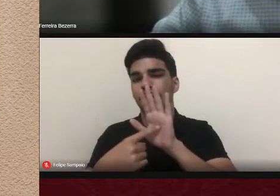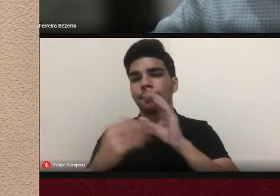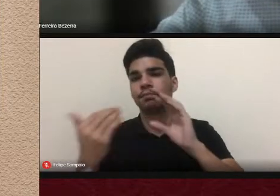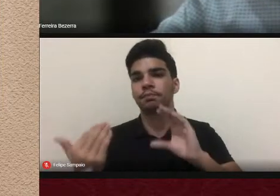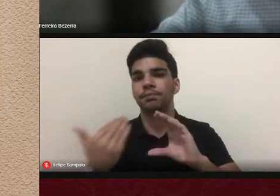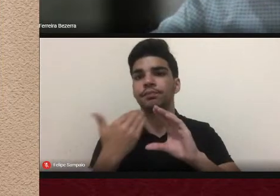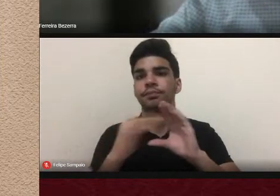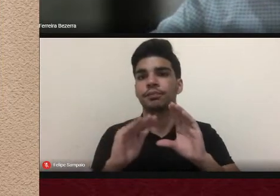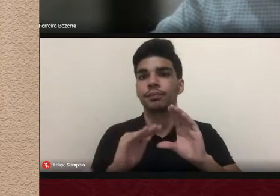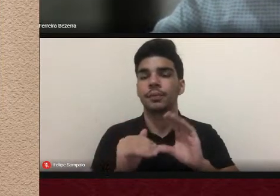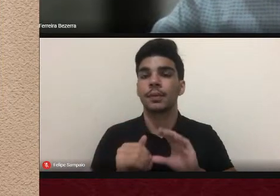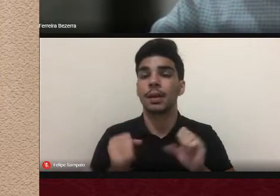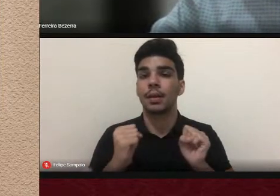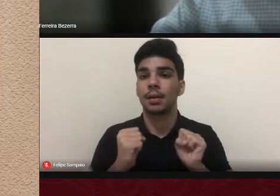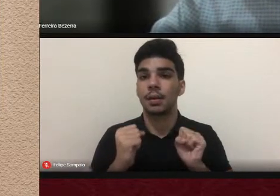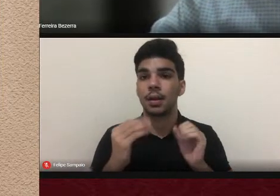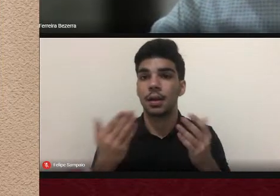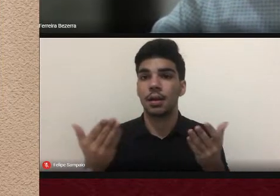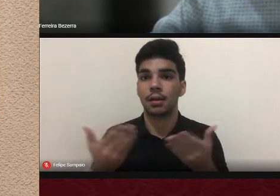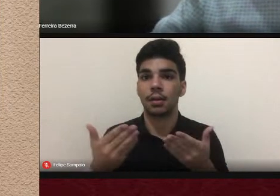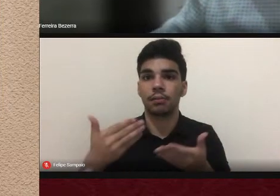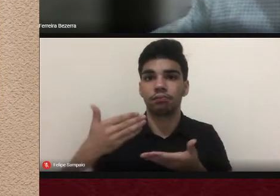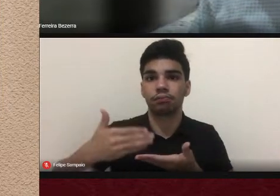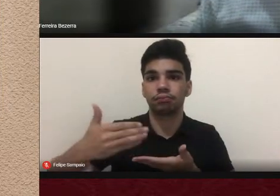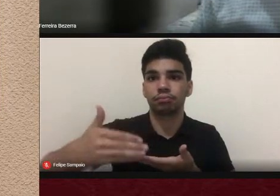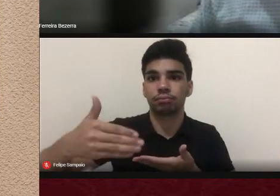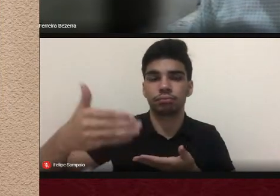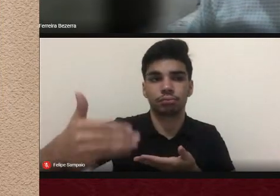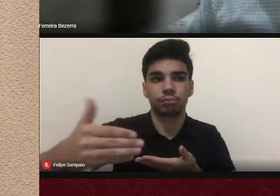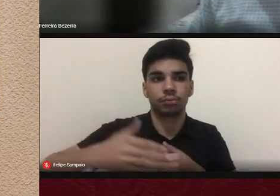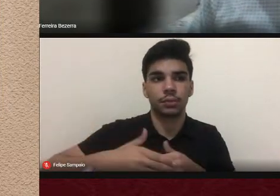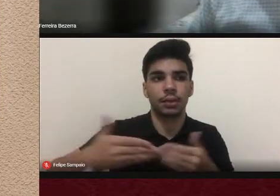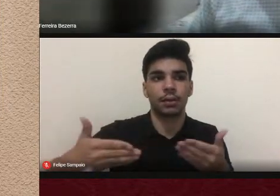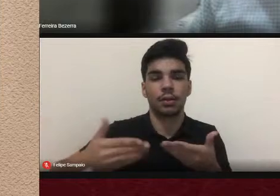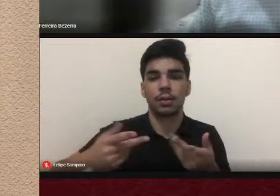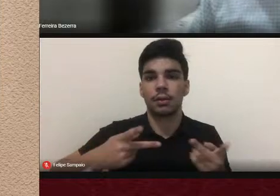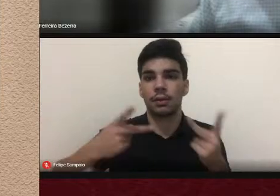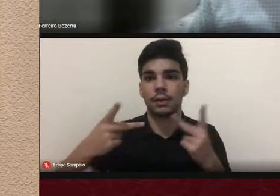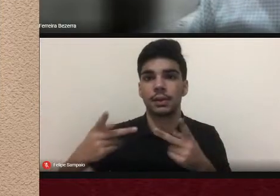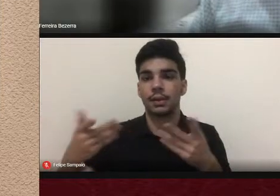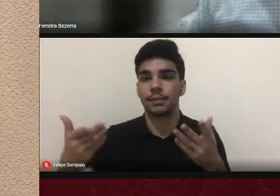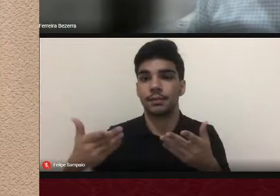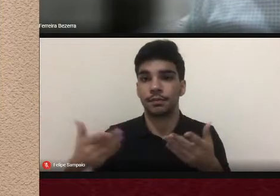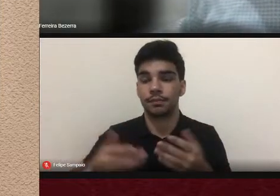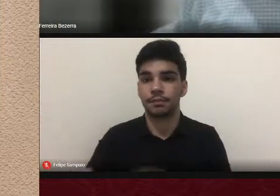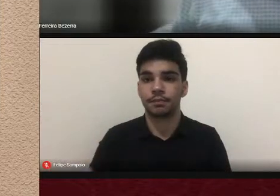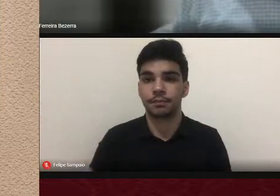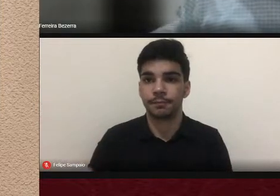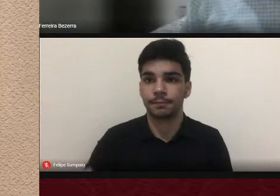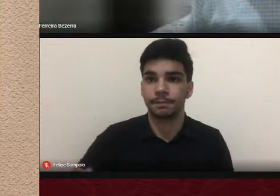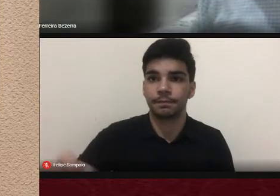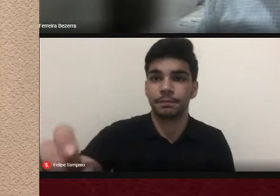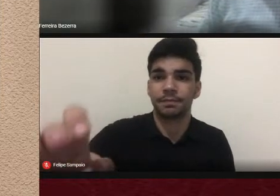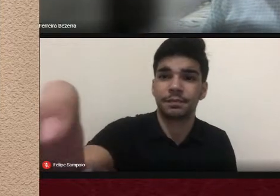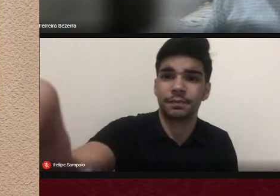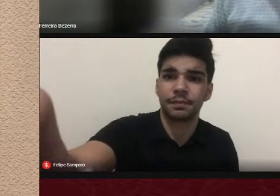sequência a esta sessão nós convidamos agora o Jones